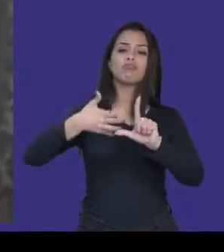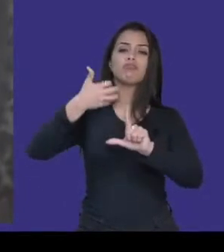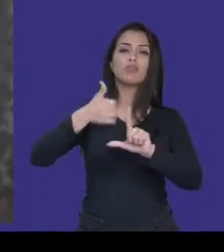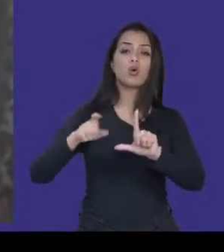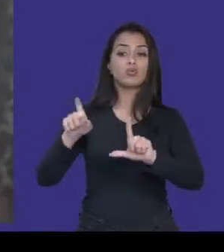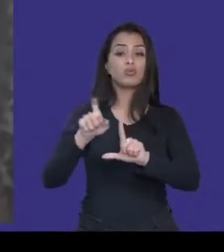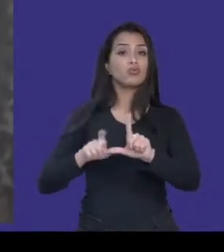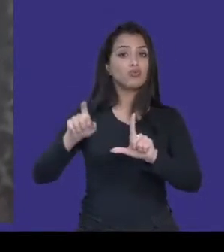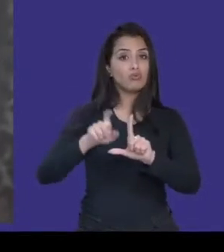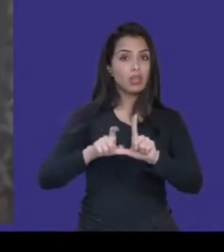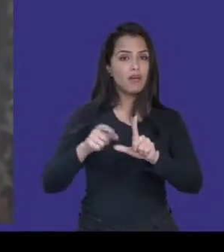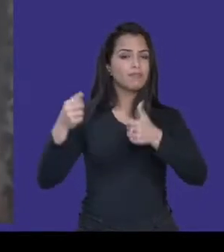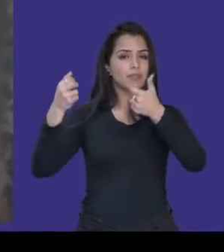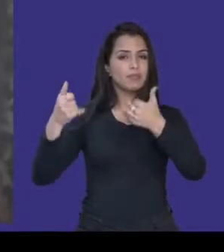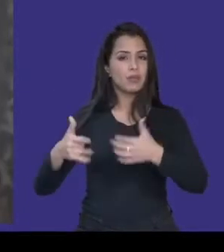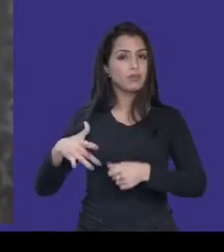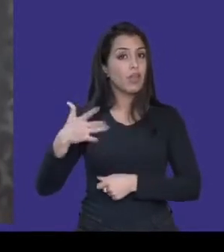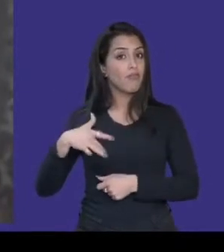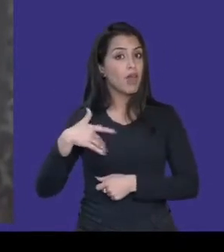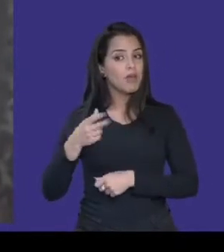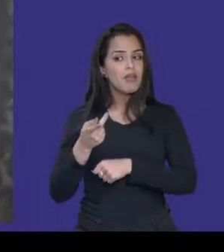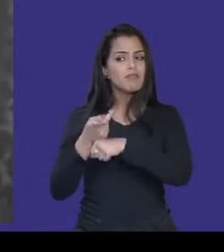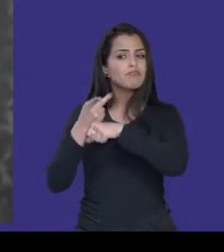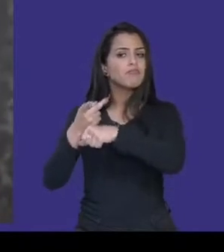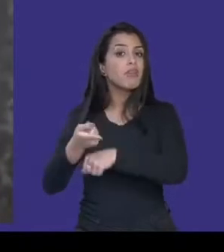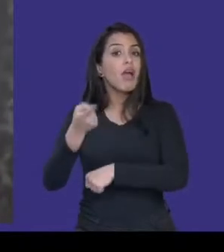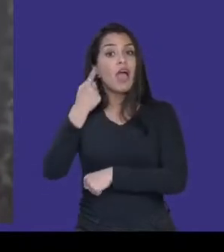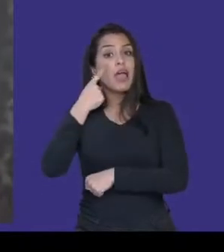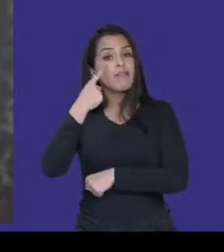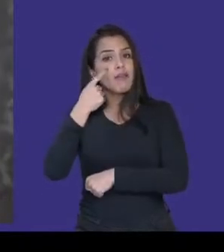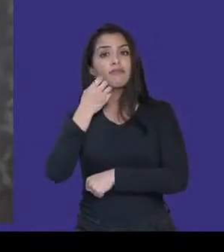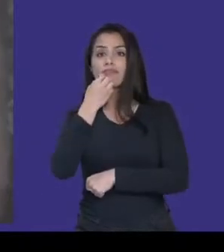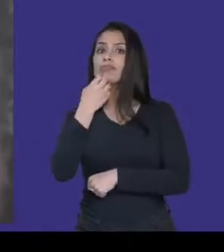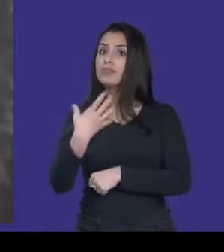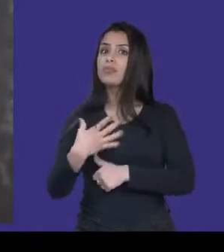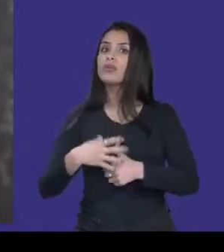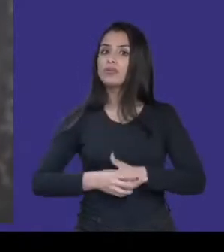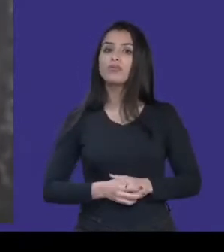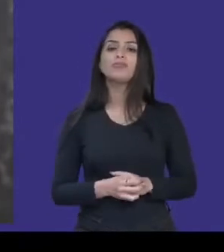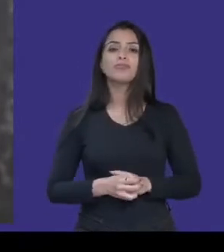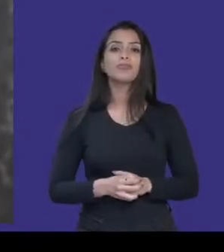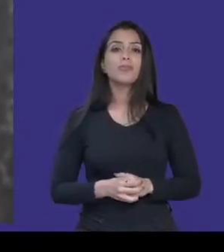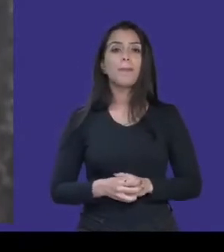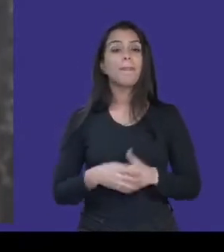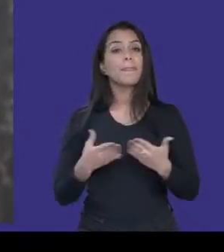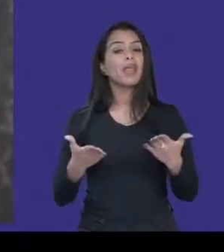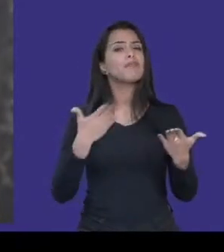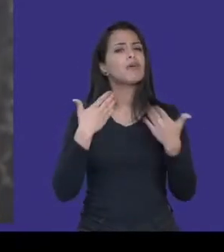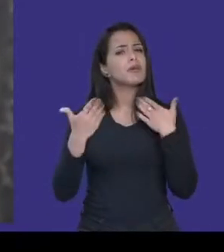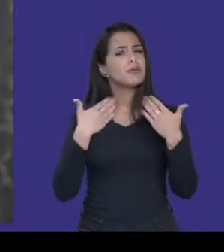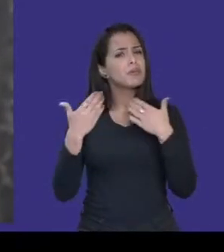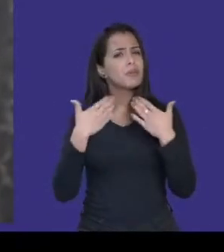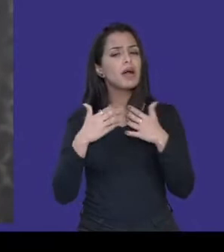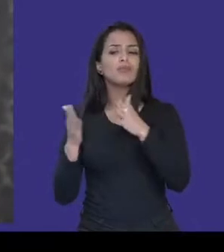Depois vale a pena buscar nos vídeos depois. Bom, esse papo está muito bom, mas a gente tem um tempo